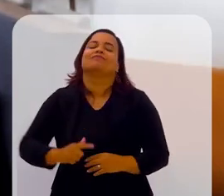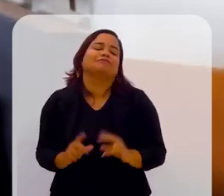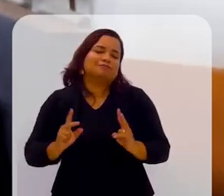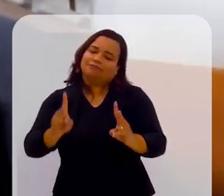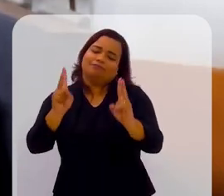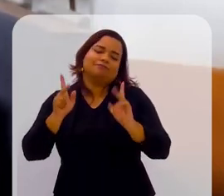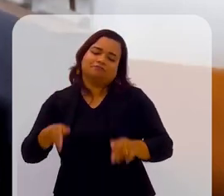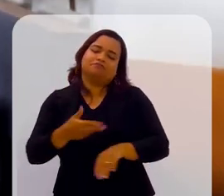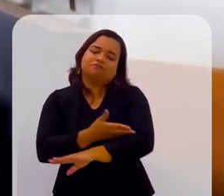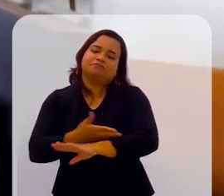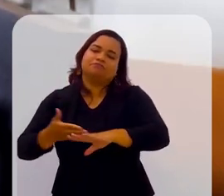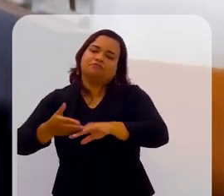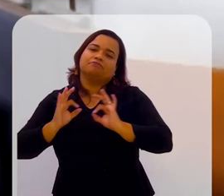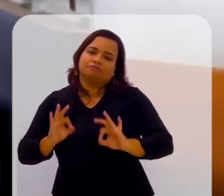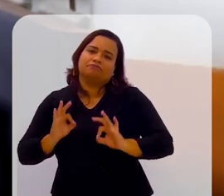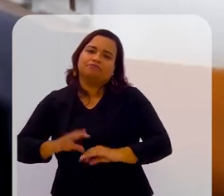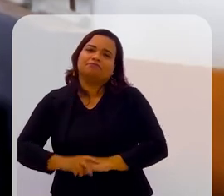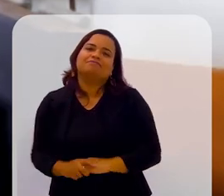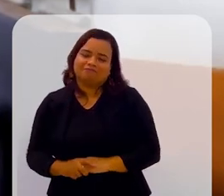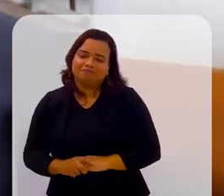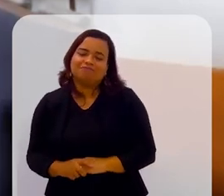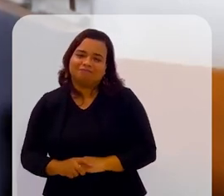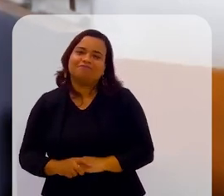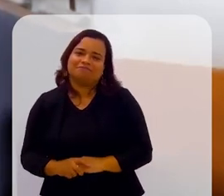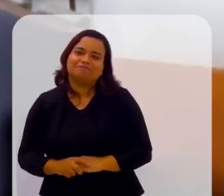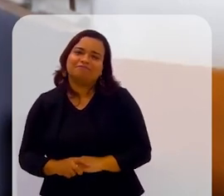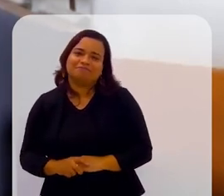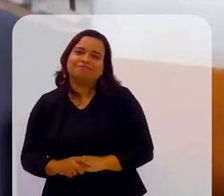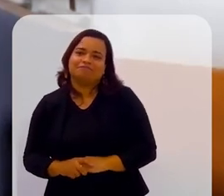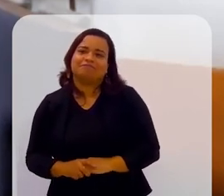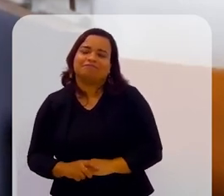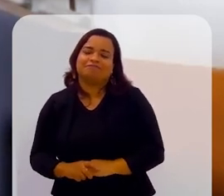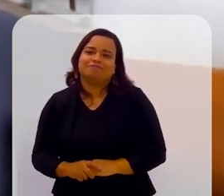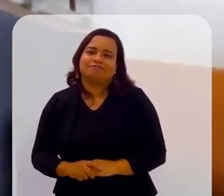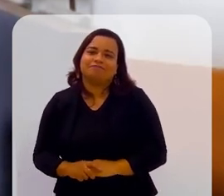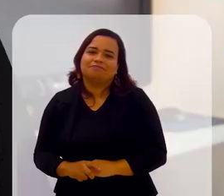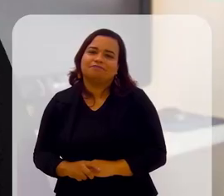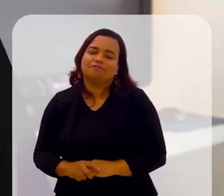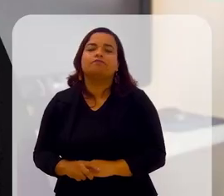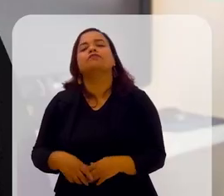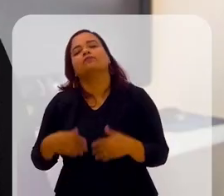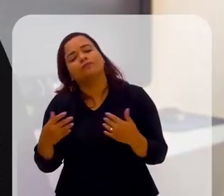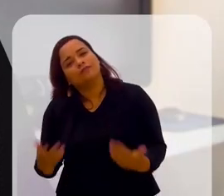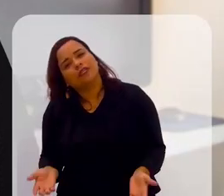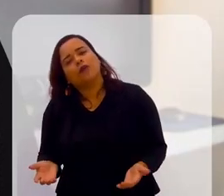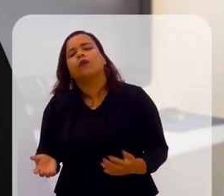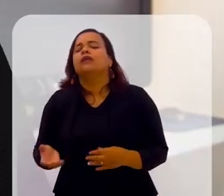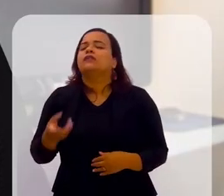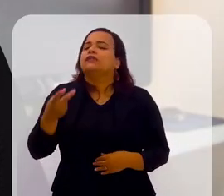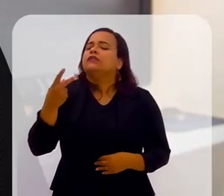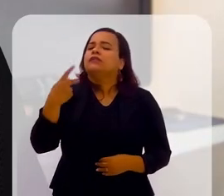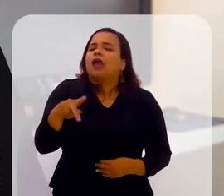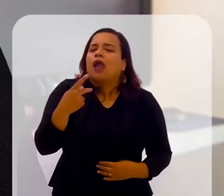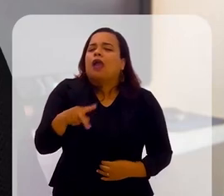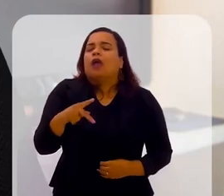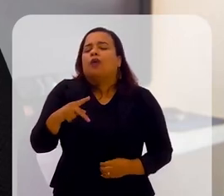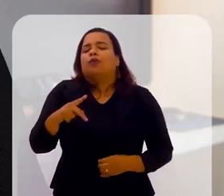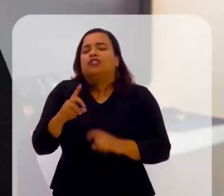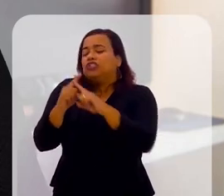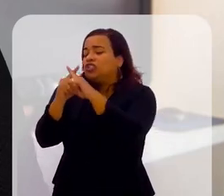apresenta a Laura para a Umbra. E assim foi desde sempre. Seus maiores